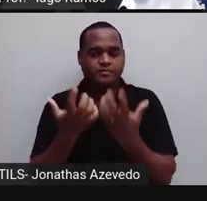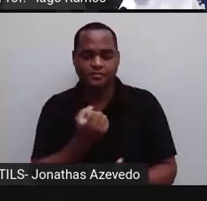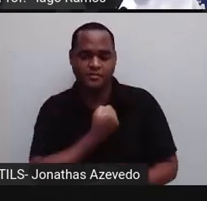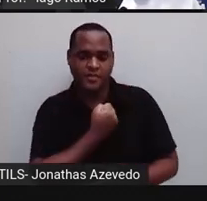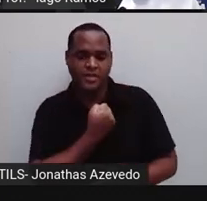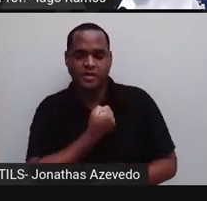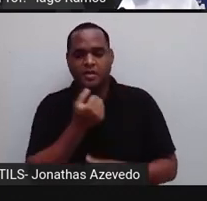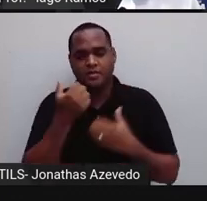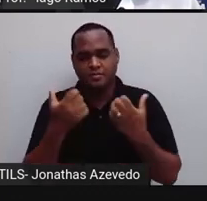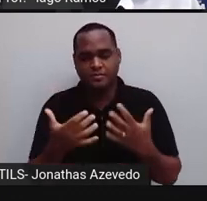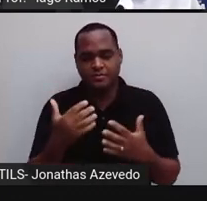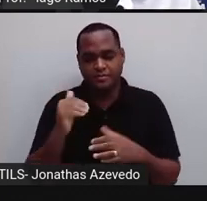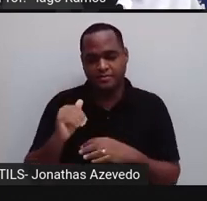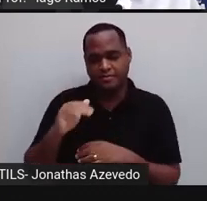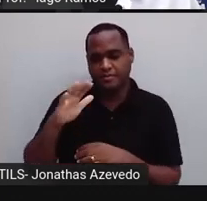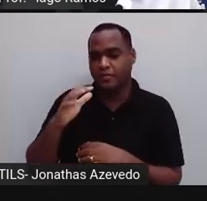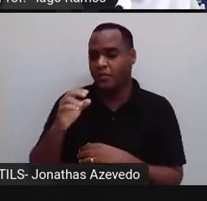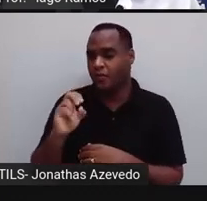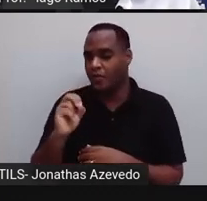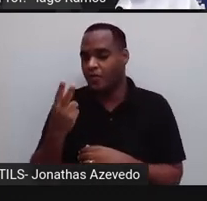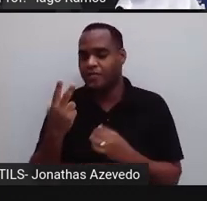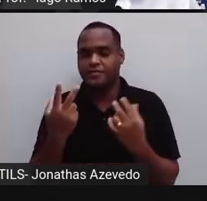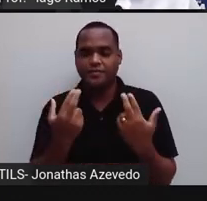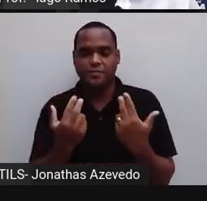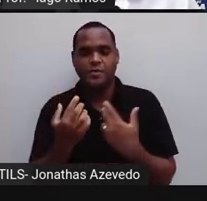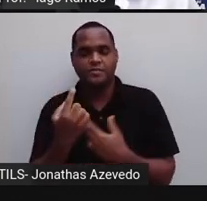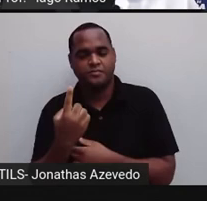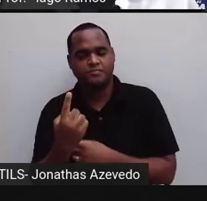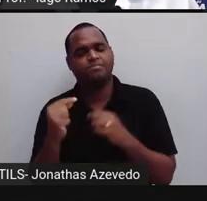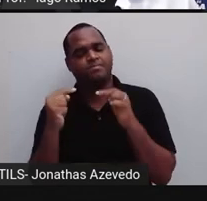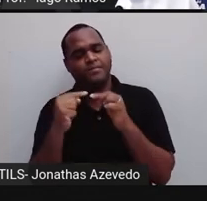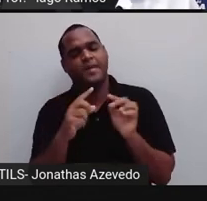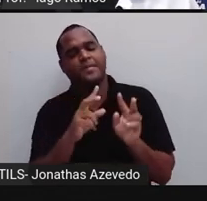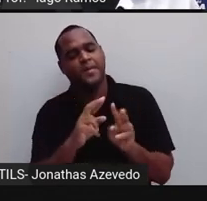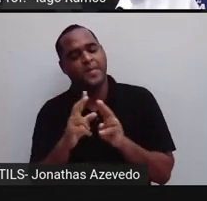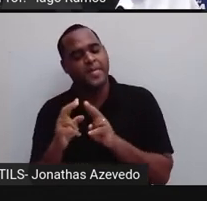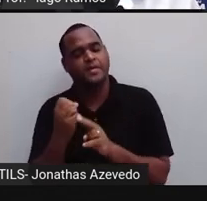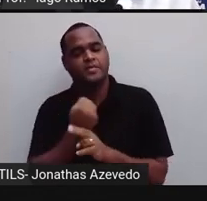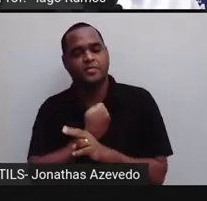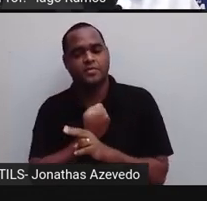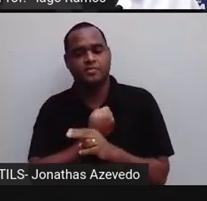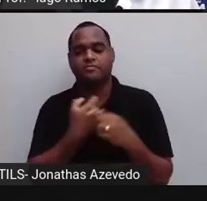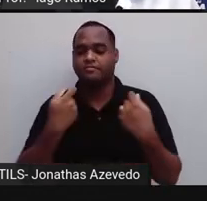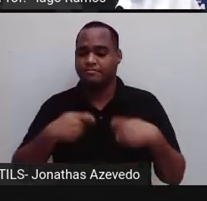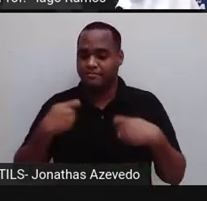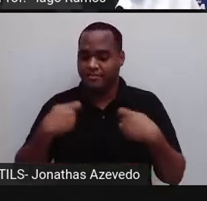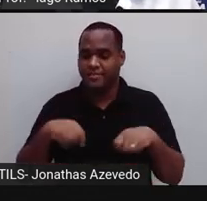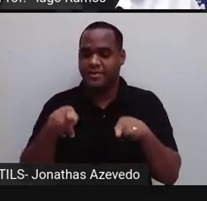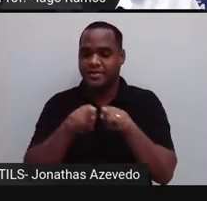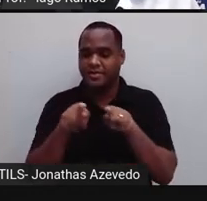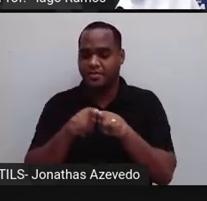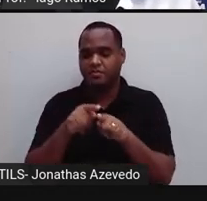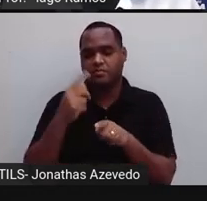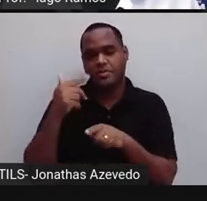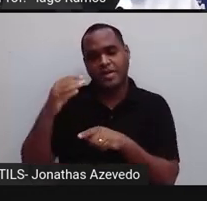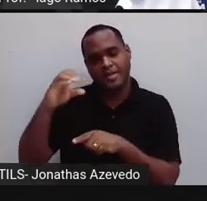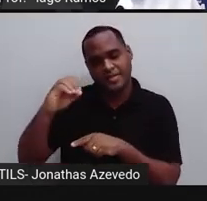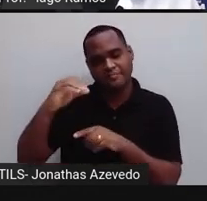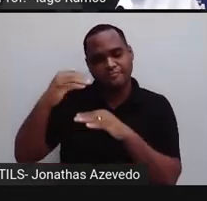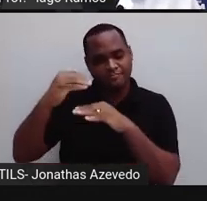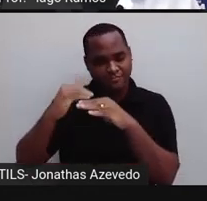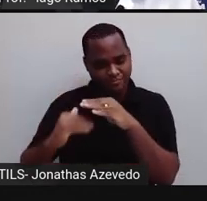ou igual a 1, e ao mesmo tempo esse número precisa ser também menor do que 10, tá bom?